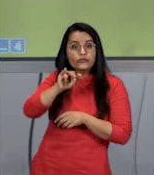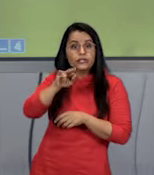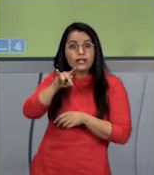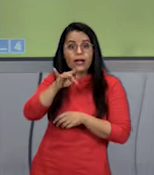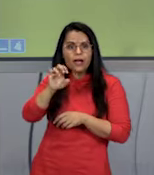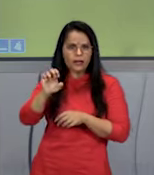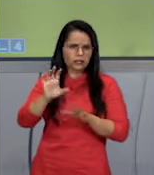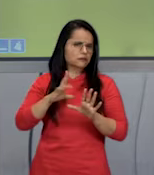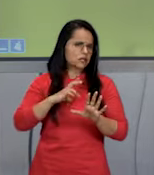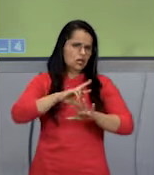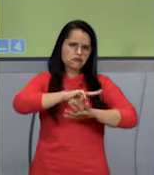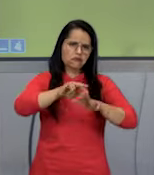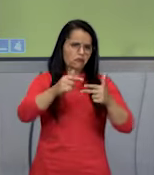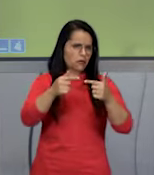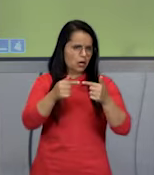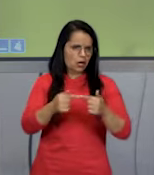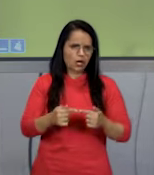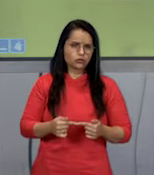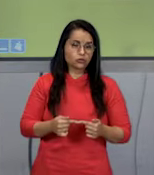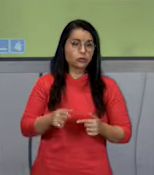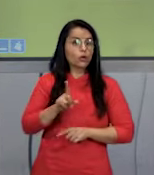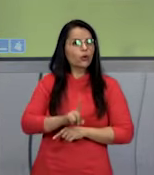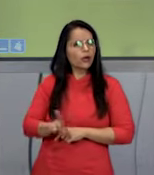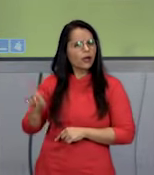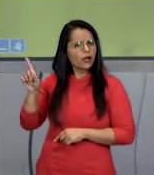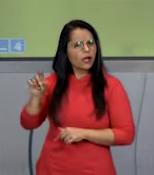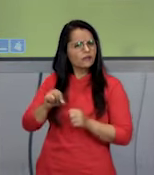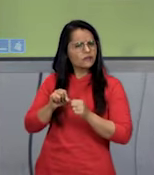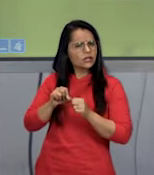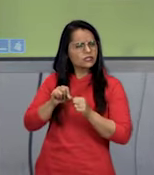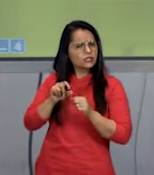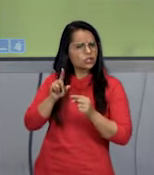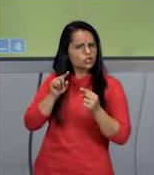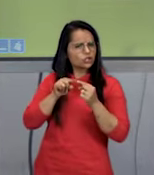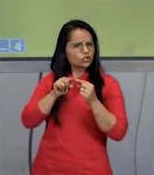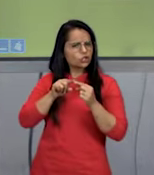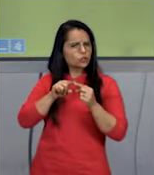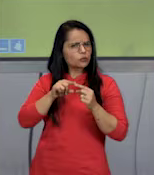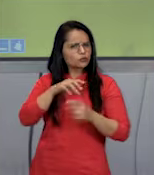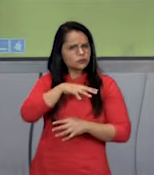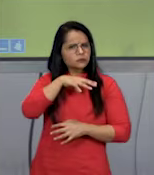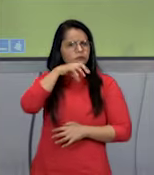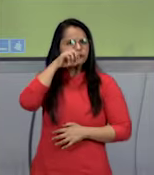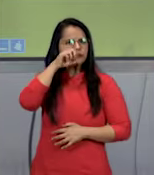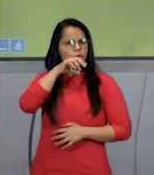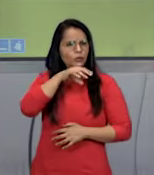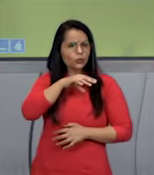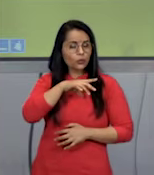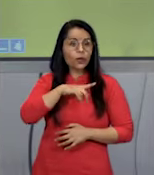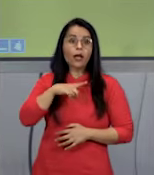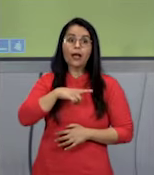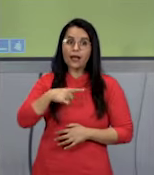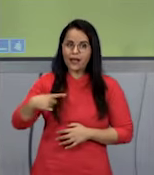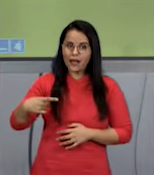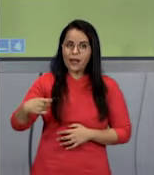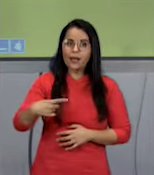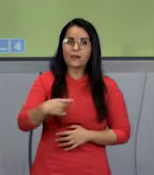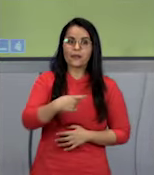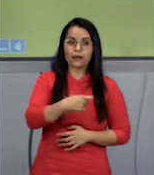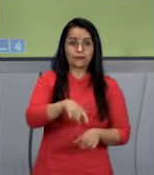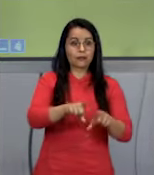fazer esse tipo de respiração são algumas bactérias e alguns fungos.